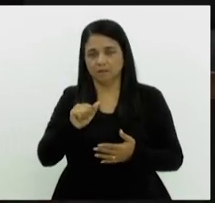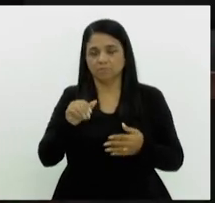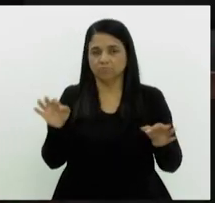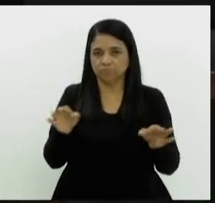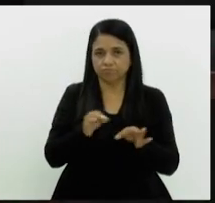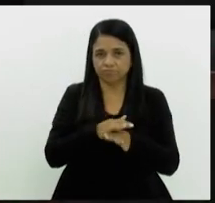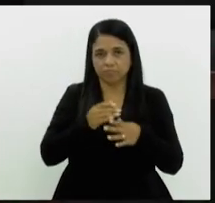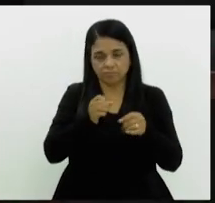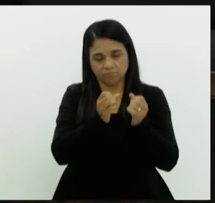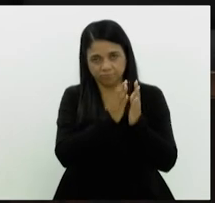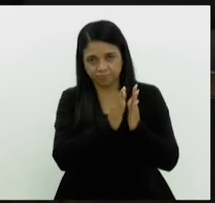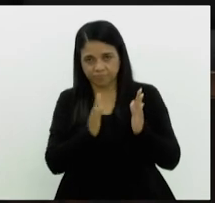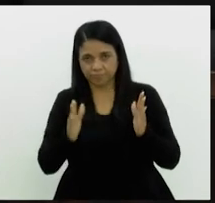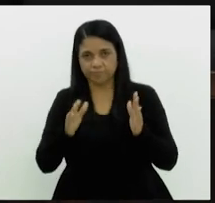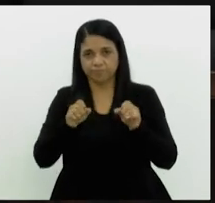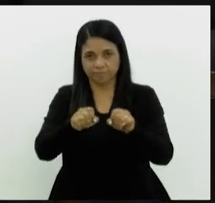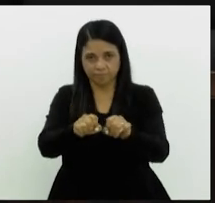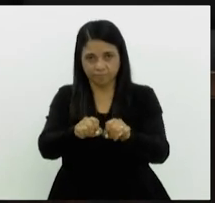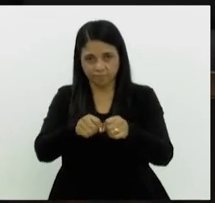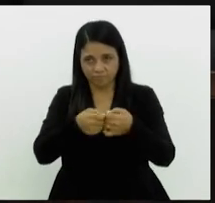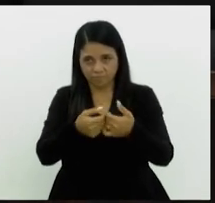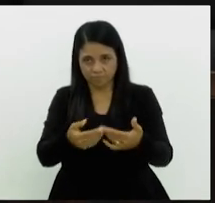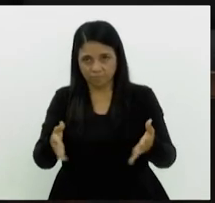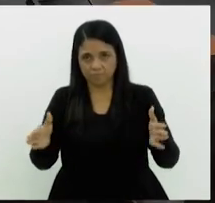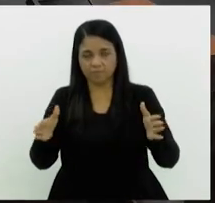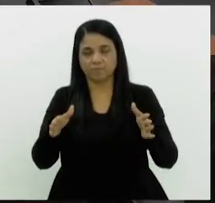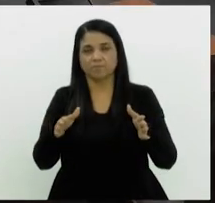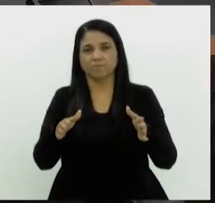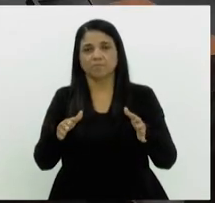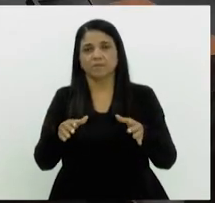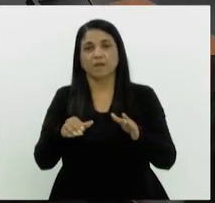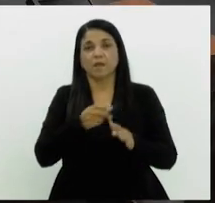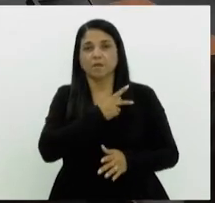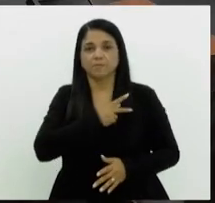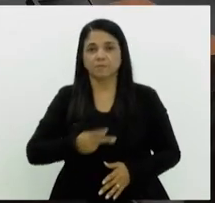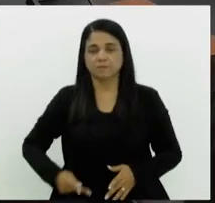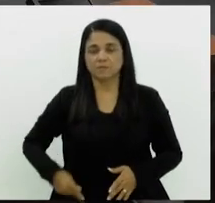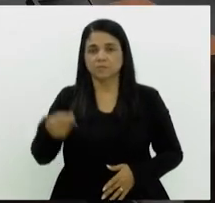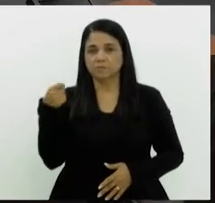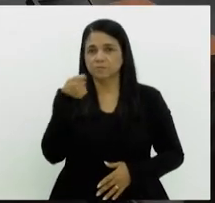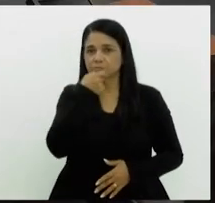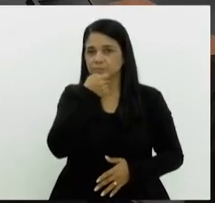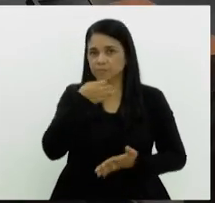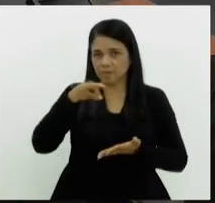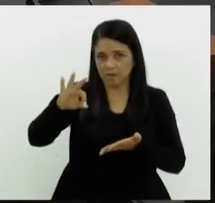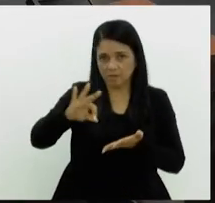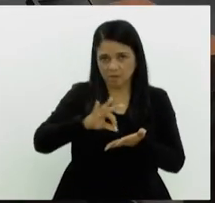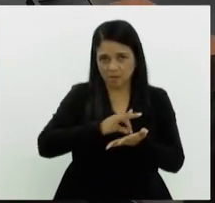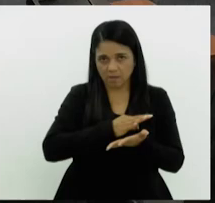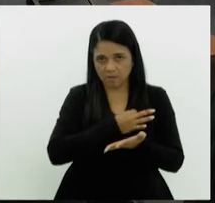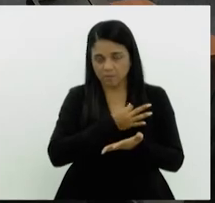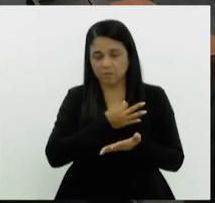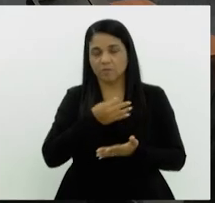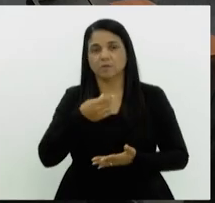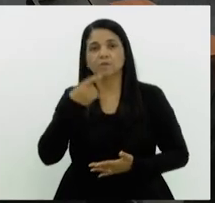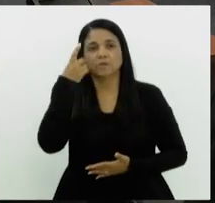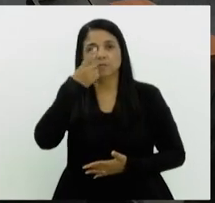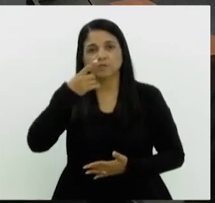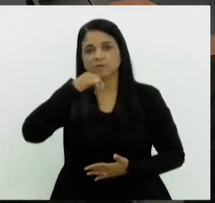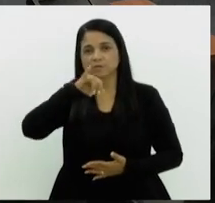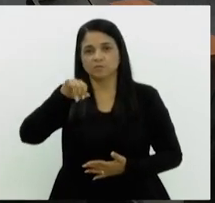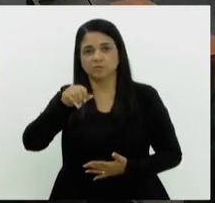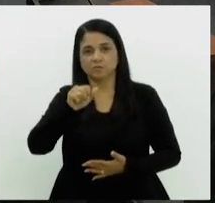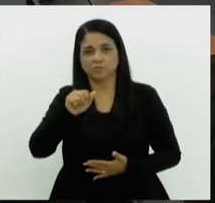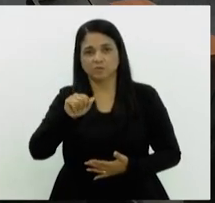inicial. A presidência, o primeiro orador escrito, é o novo deputado Jarir, que